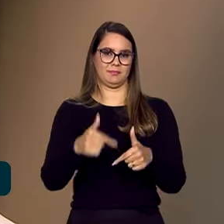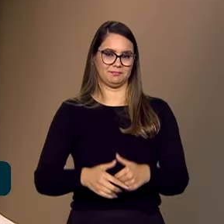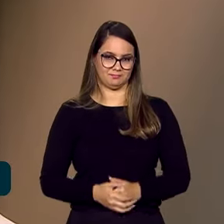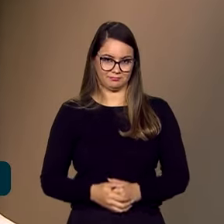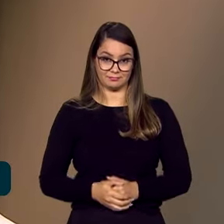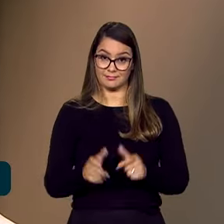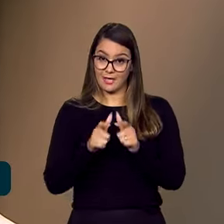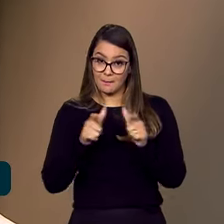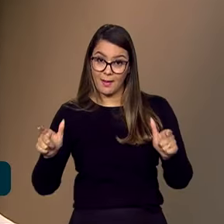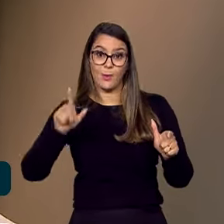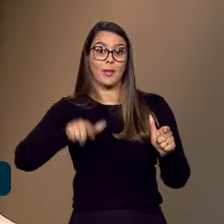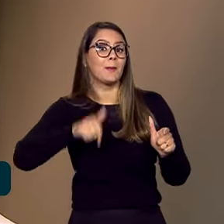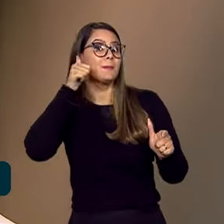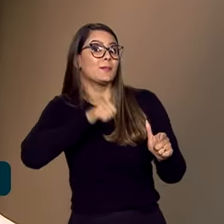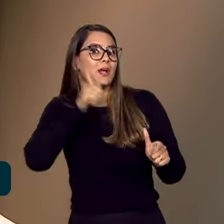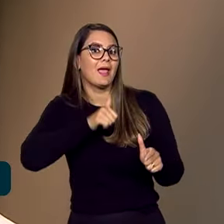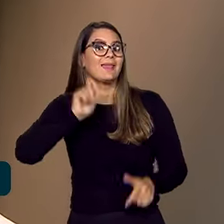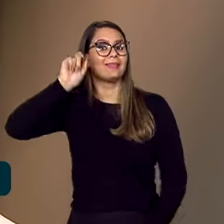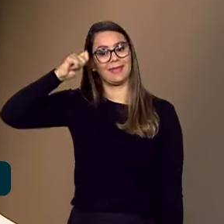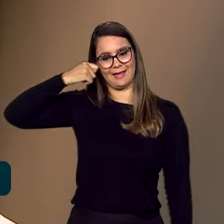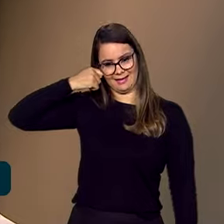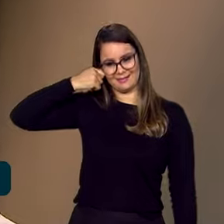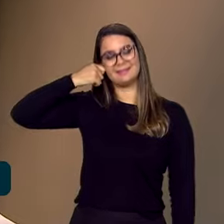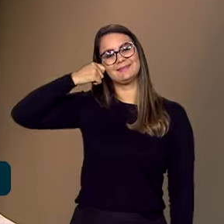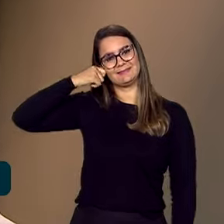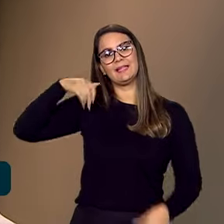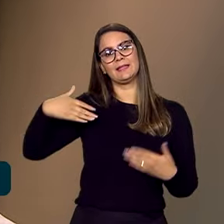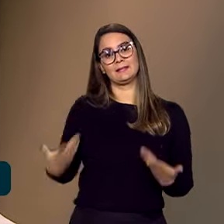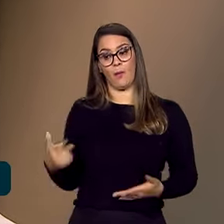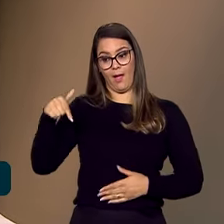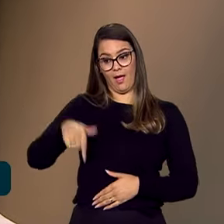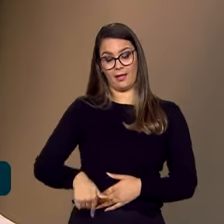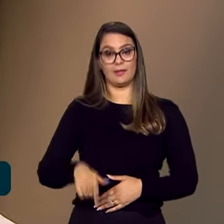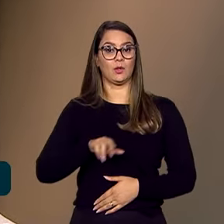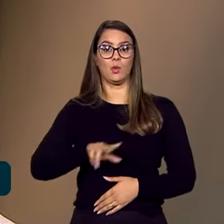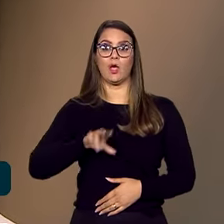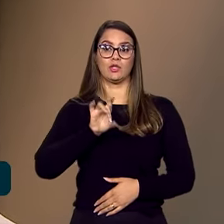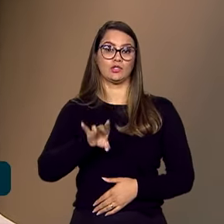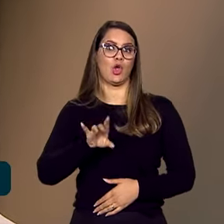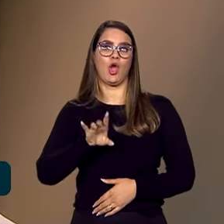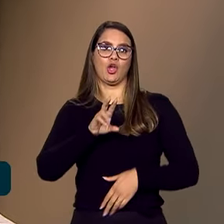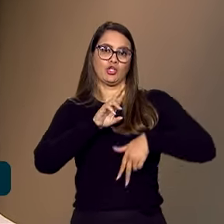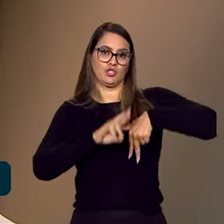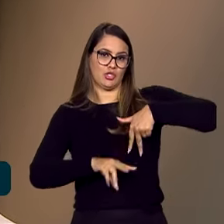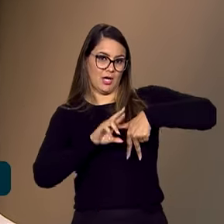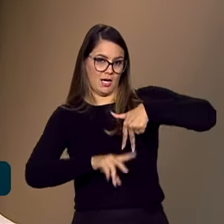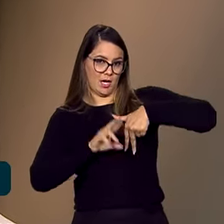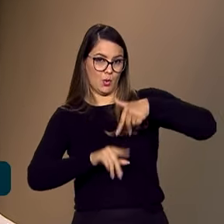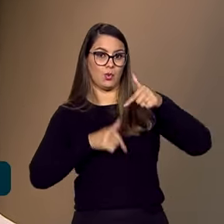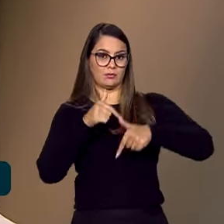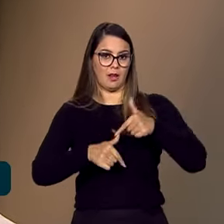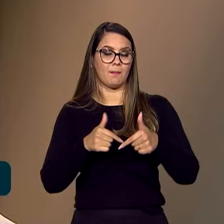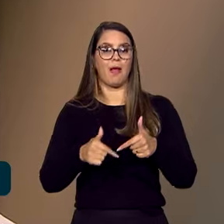Na grande maioria são mulheres e são mulheres negras, né? Então, aqui existe não apenas uma questão de gênero, né? O trabalho de